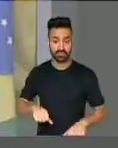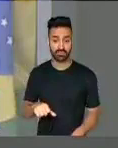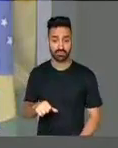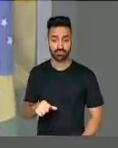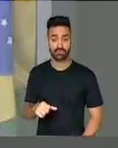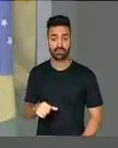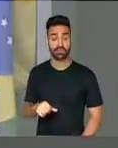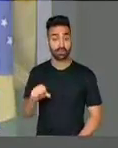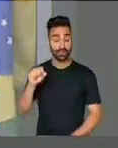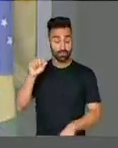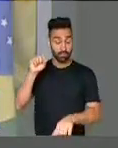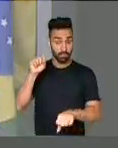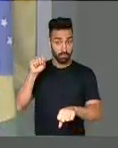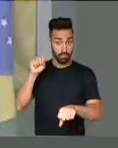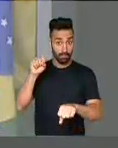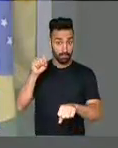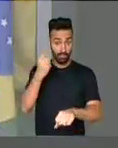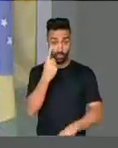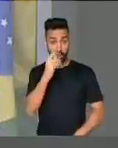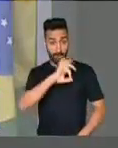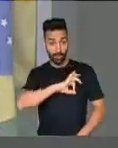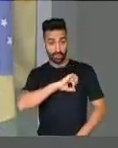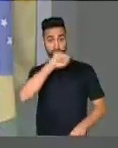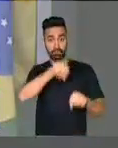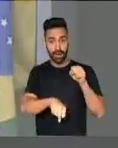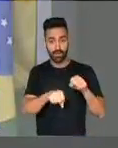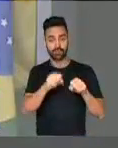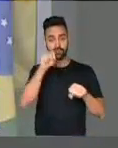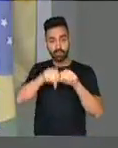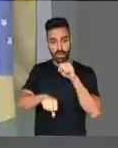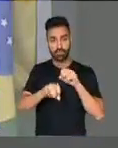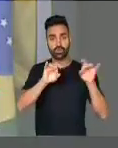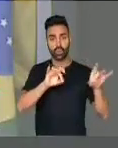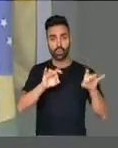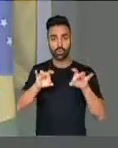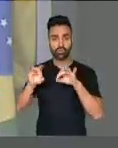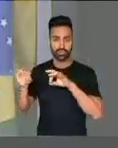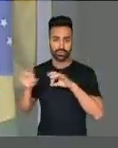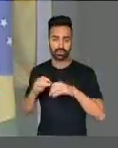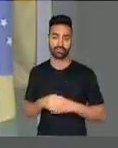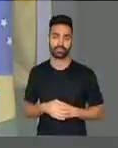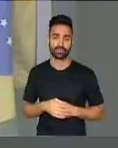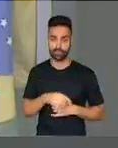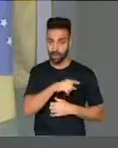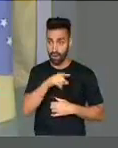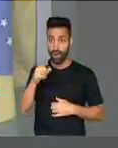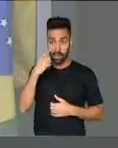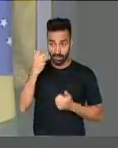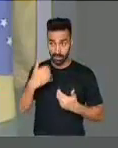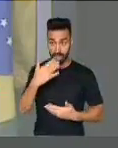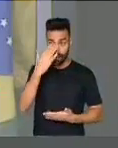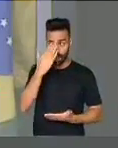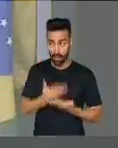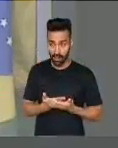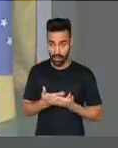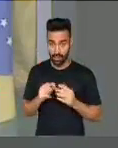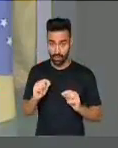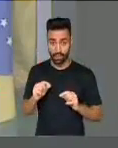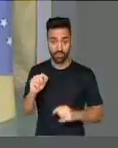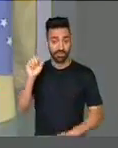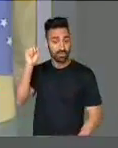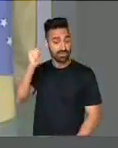policial por dia, pasmem vossas excelências, deputado Edmilson Rodrigues, um